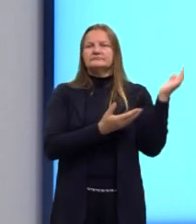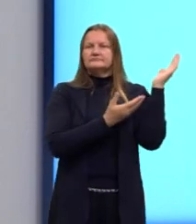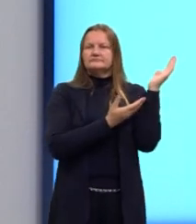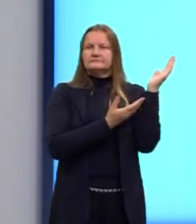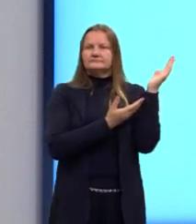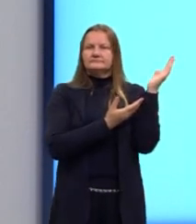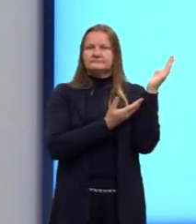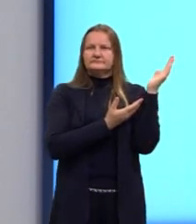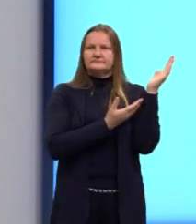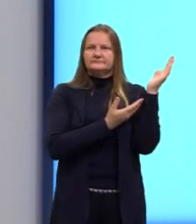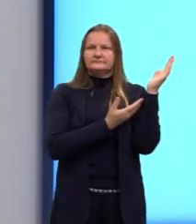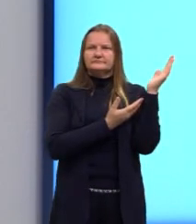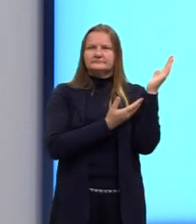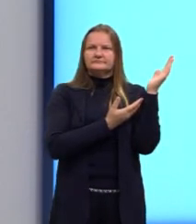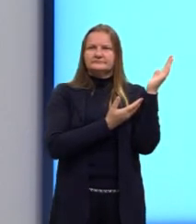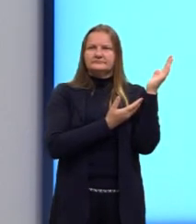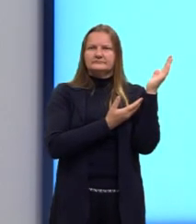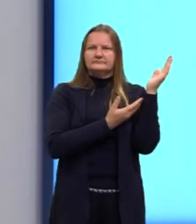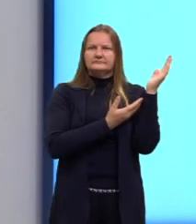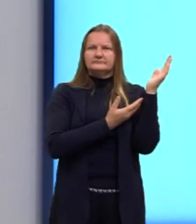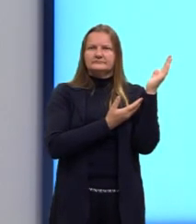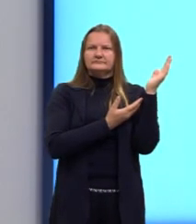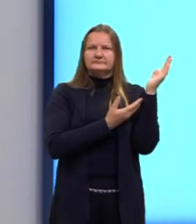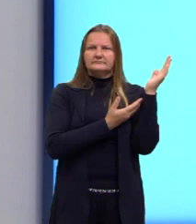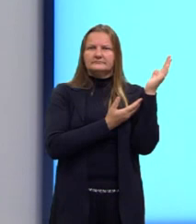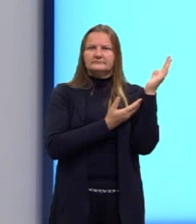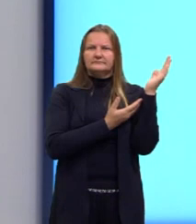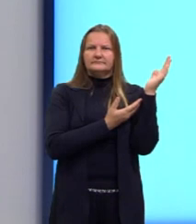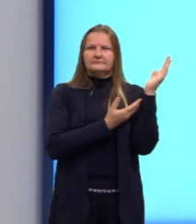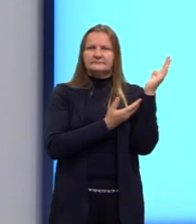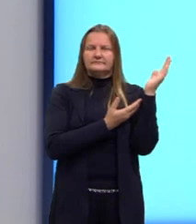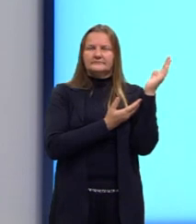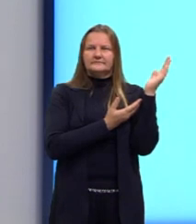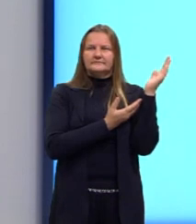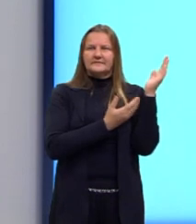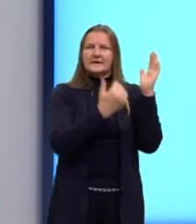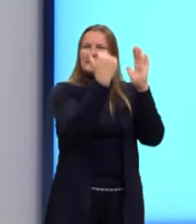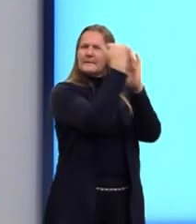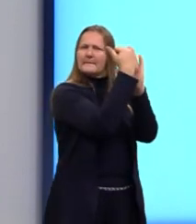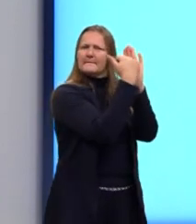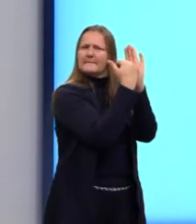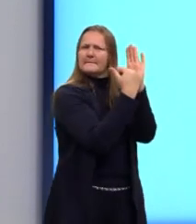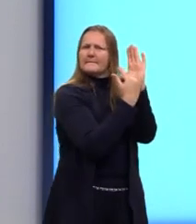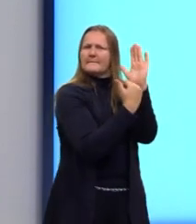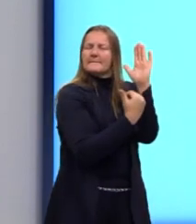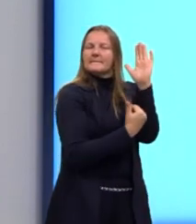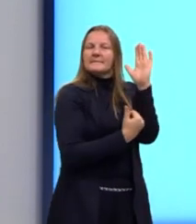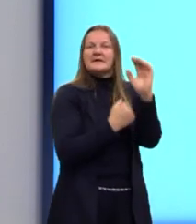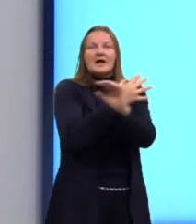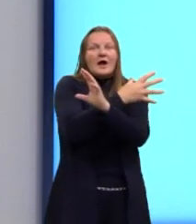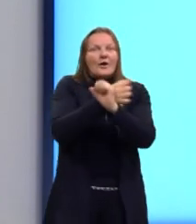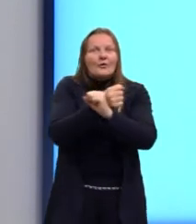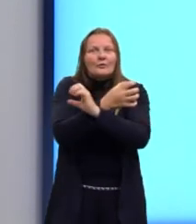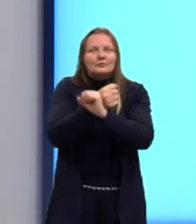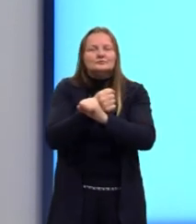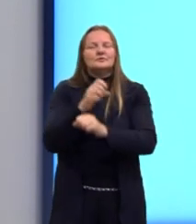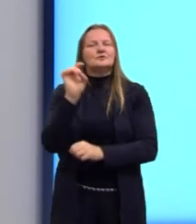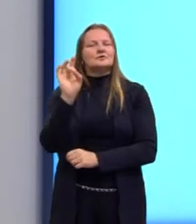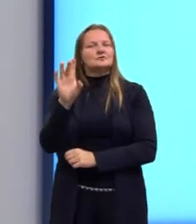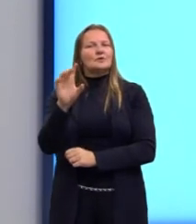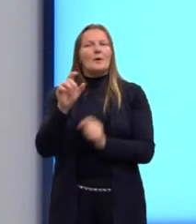portanto, dessa forma. For this reason. Vocês estão vendo que as linking words, elas não são apenas